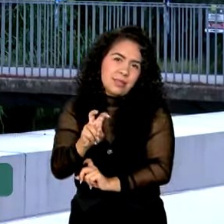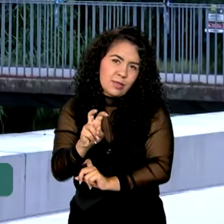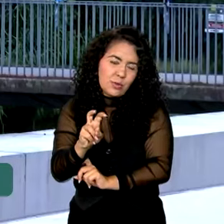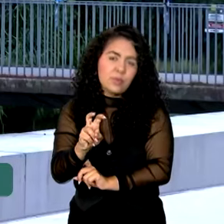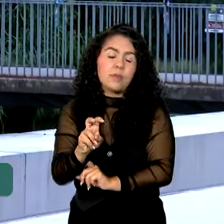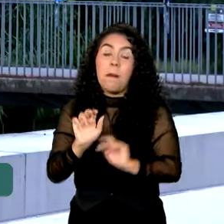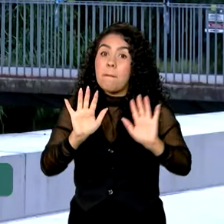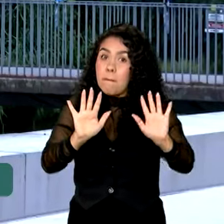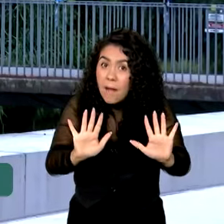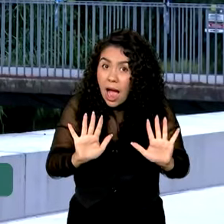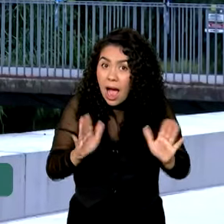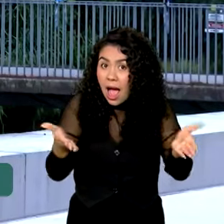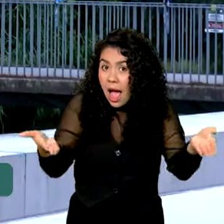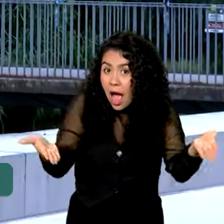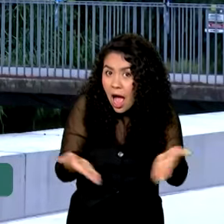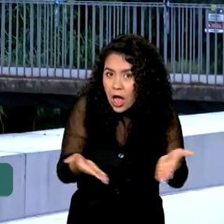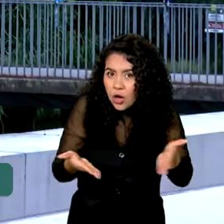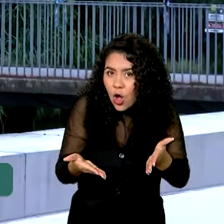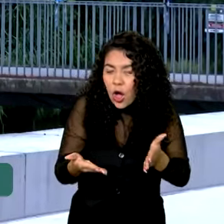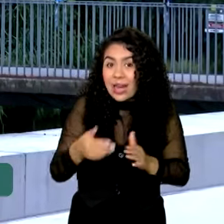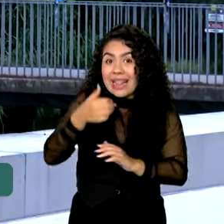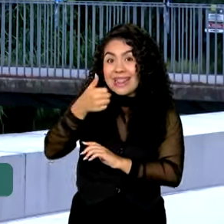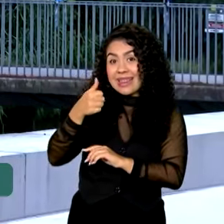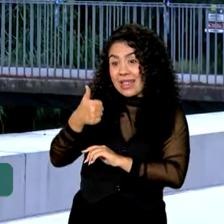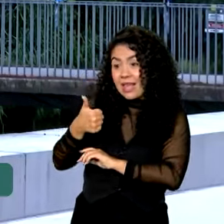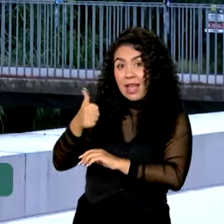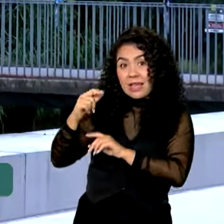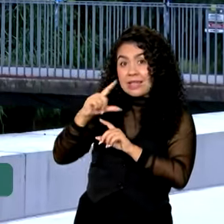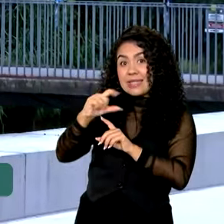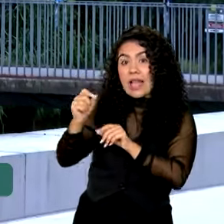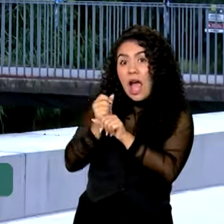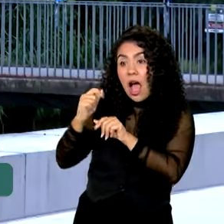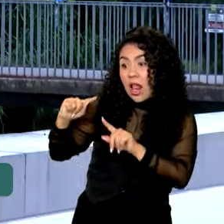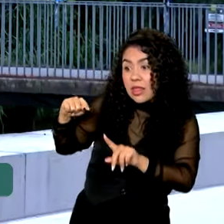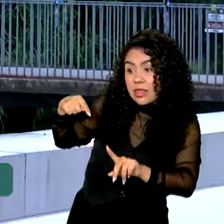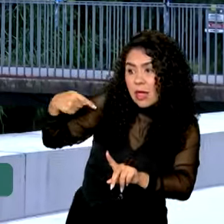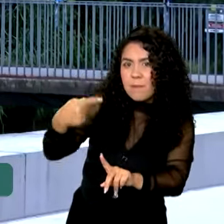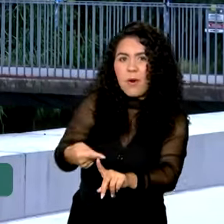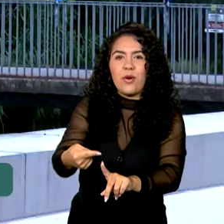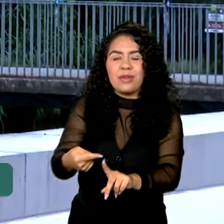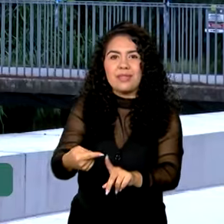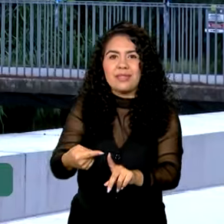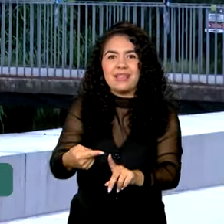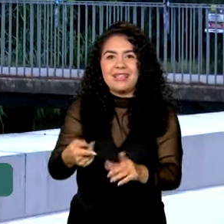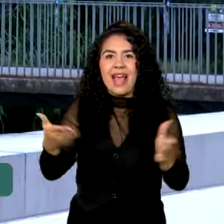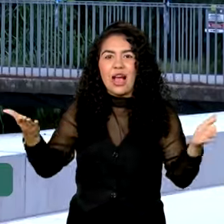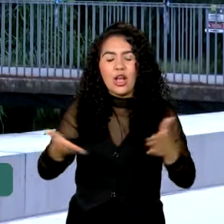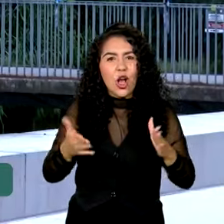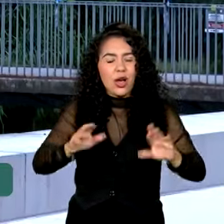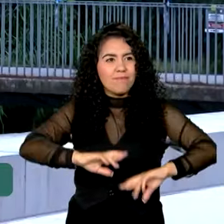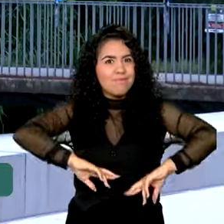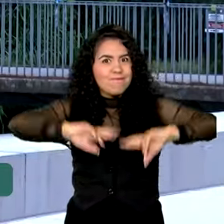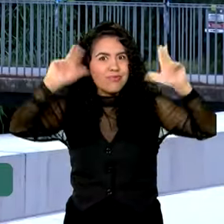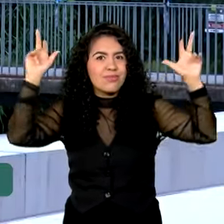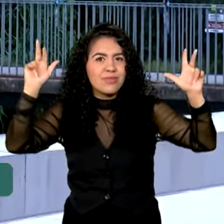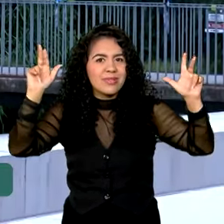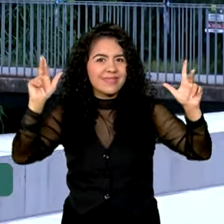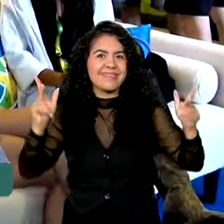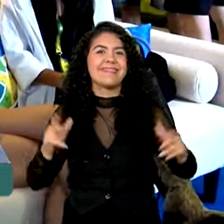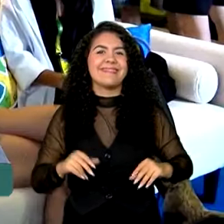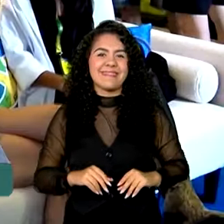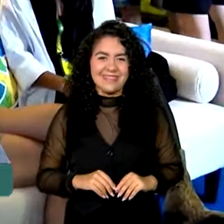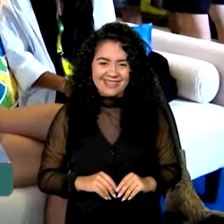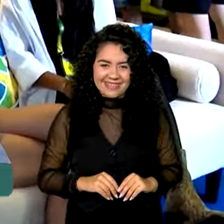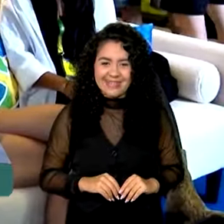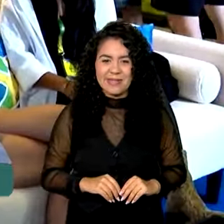Agora, exatamente um século depois, a cidade vive tudo de novo. Só que desta vez, será bem diferente.